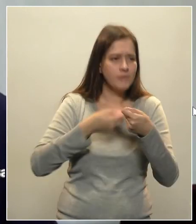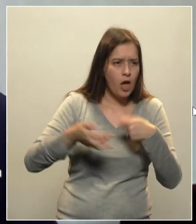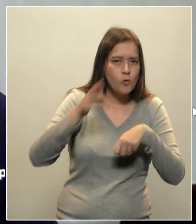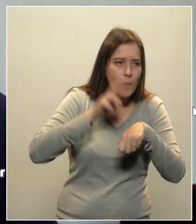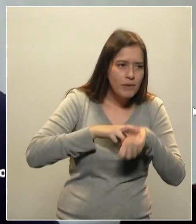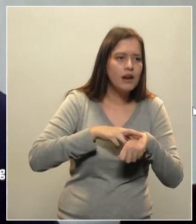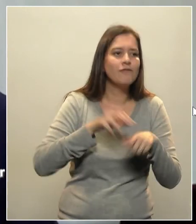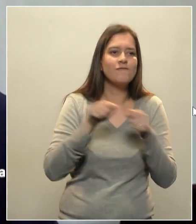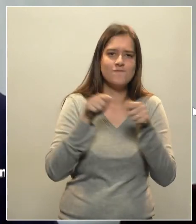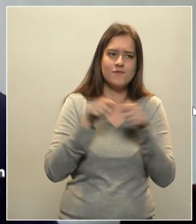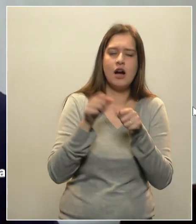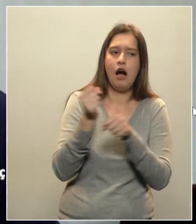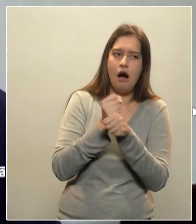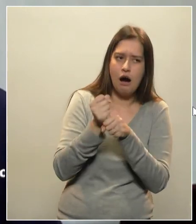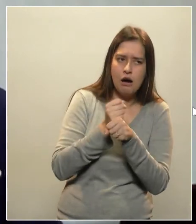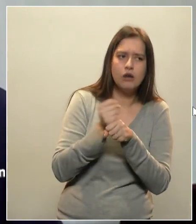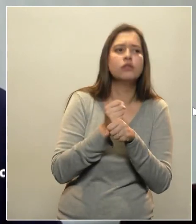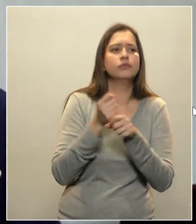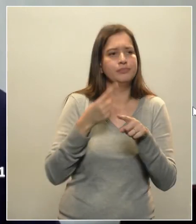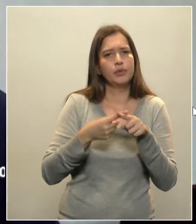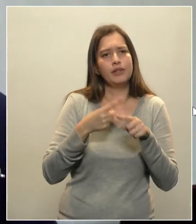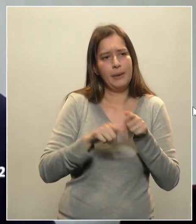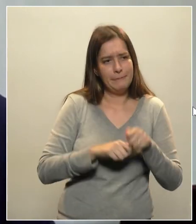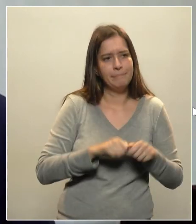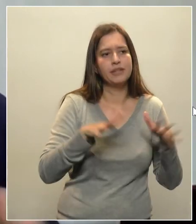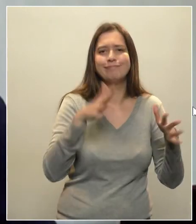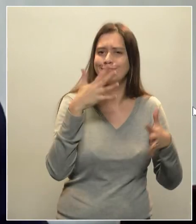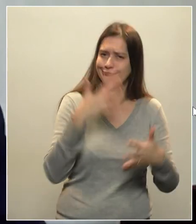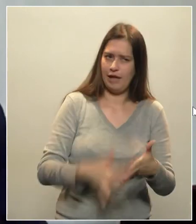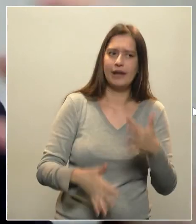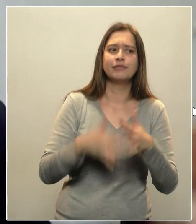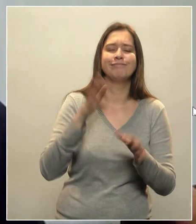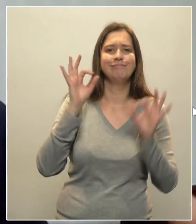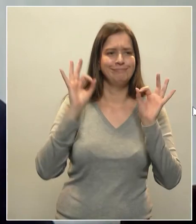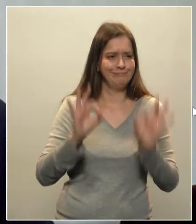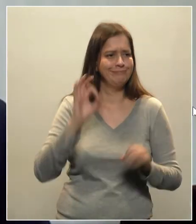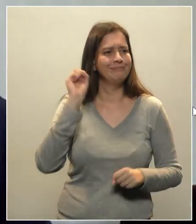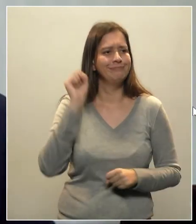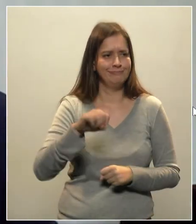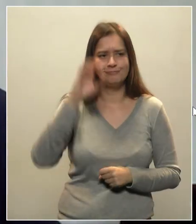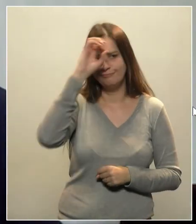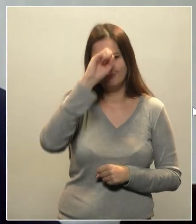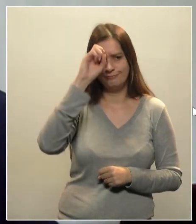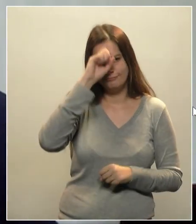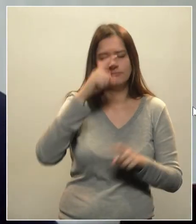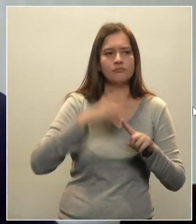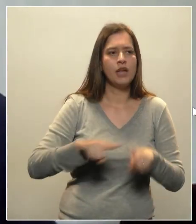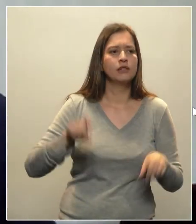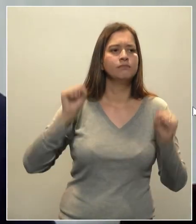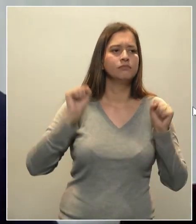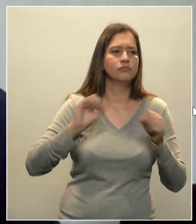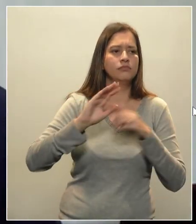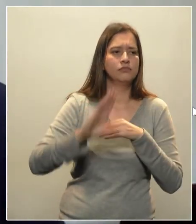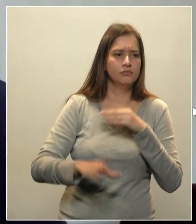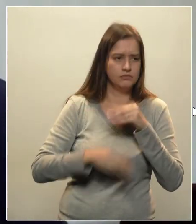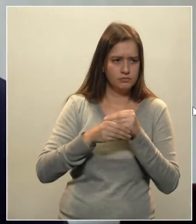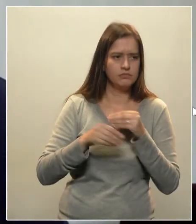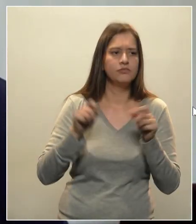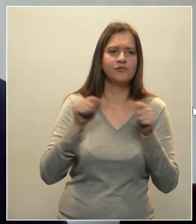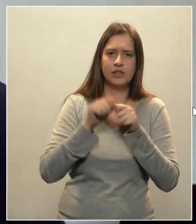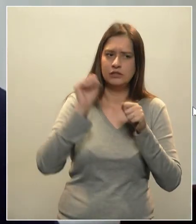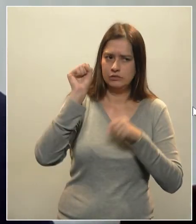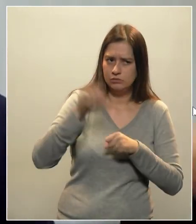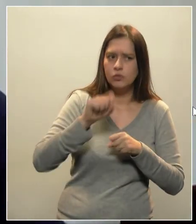pandemia atrapalhou muito a aprendizagem dos nossos alunos. Nós sabemos que precisamos complementar, sim. Mas complementar no próximo ano e com segurança.